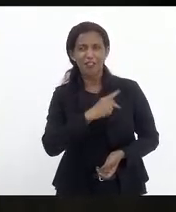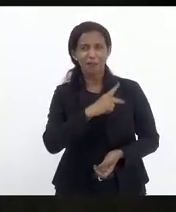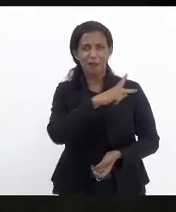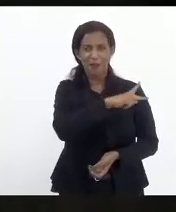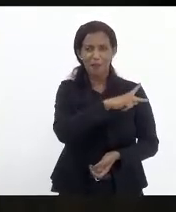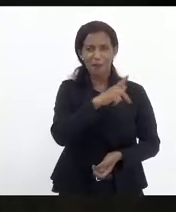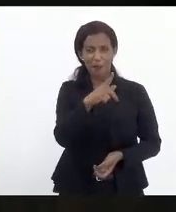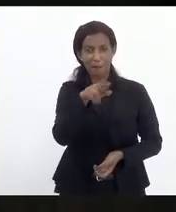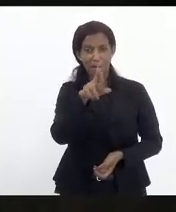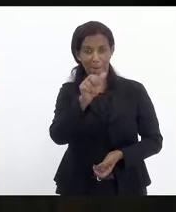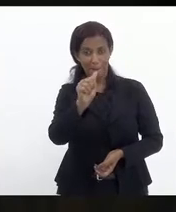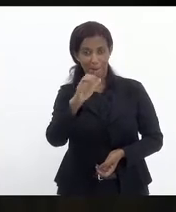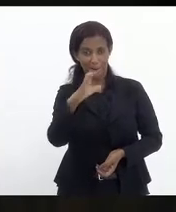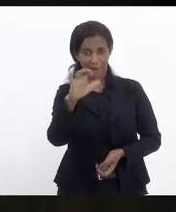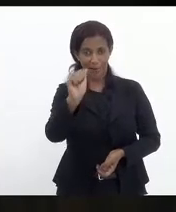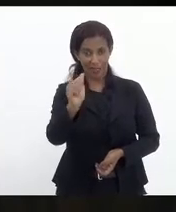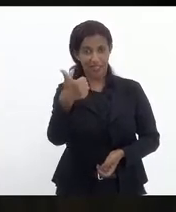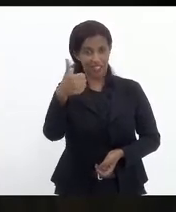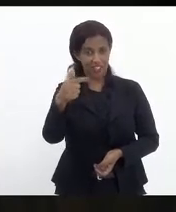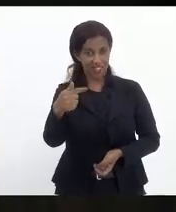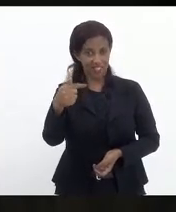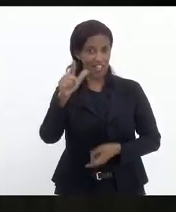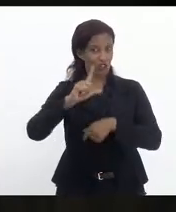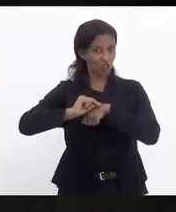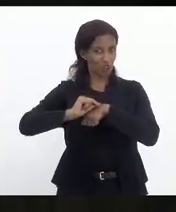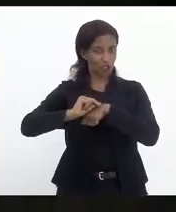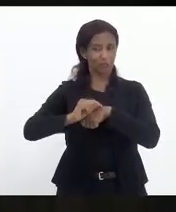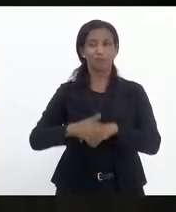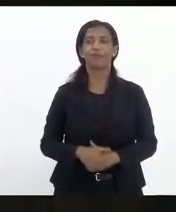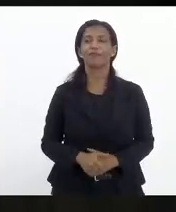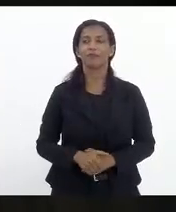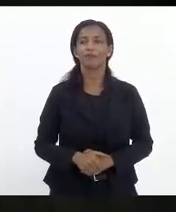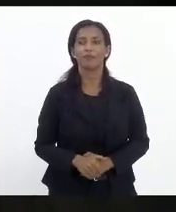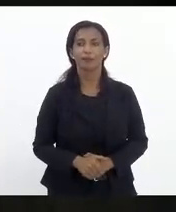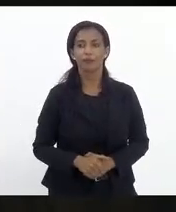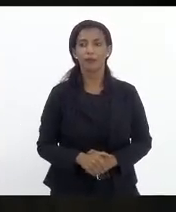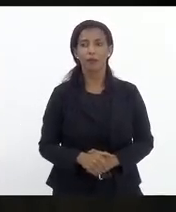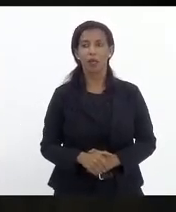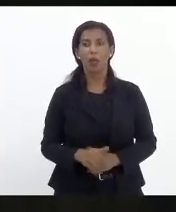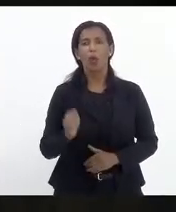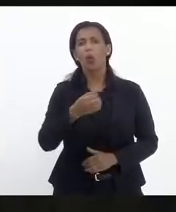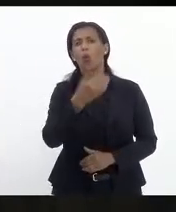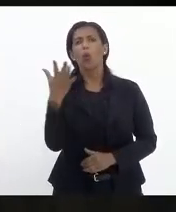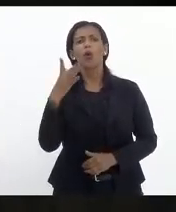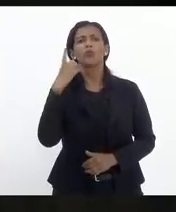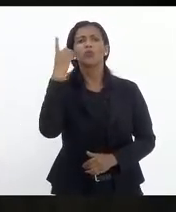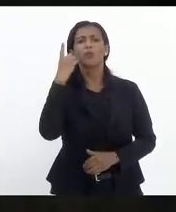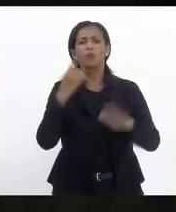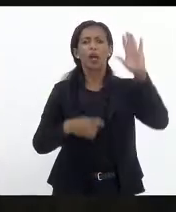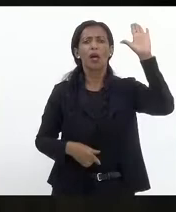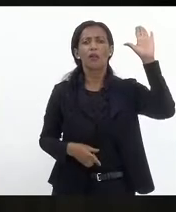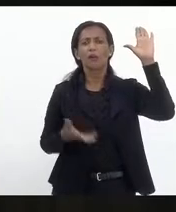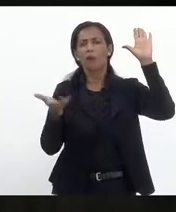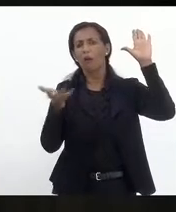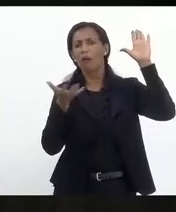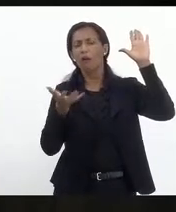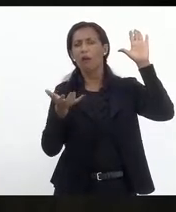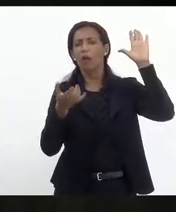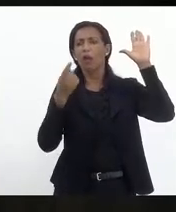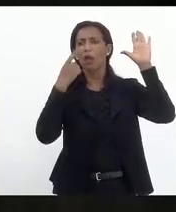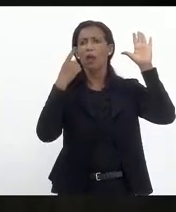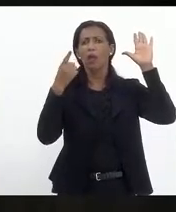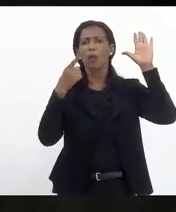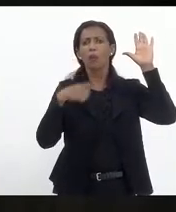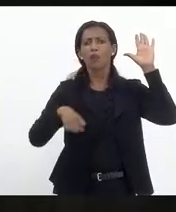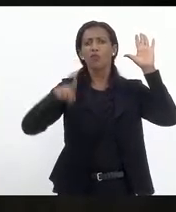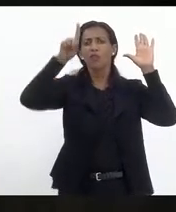praças. Às 17 horas. Seria bom quantos deputados que querem participar, porque aí eu posso fazer